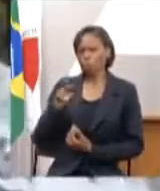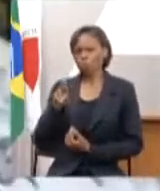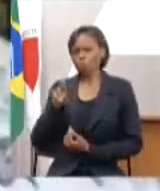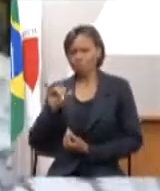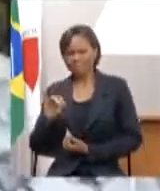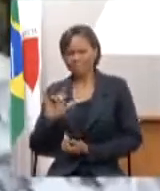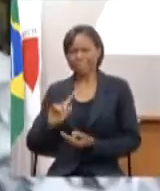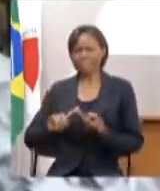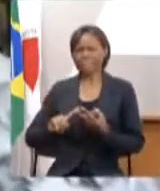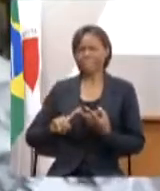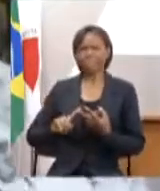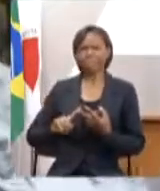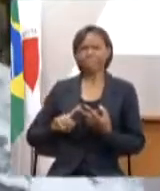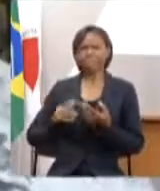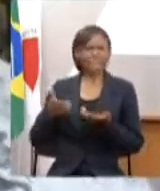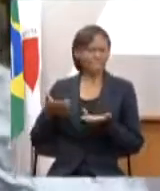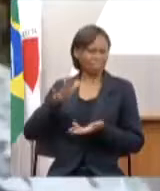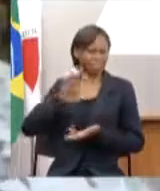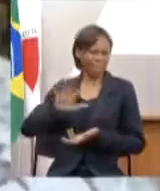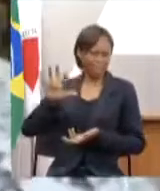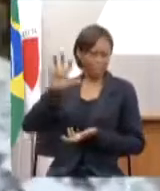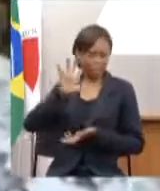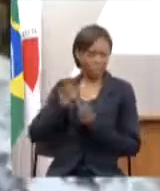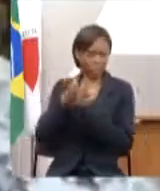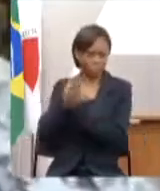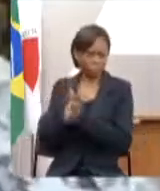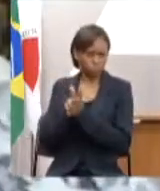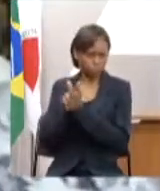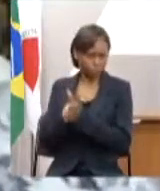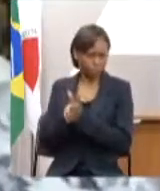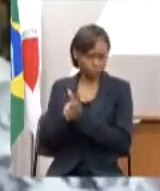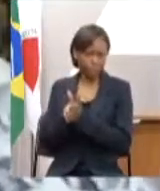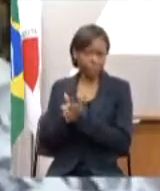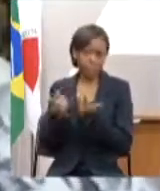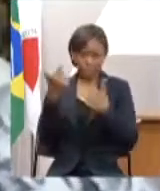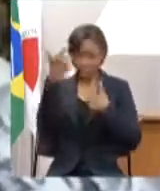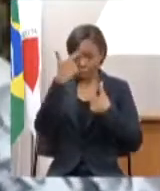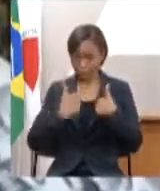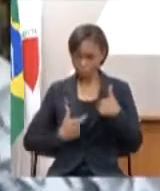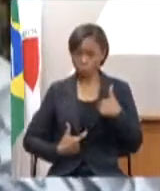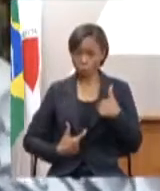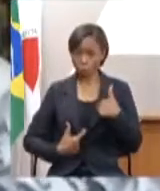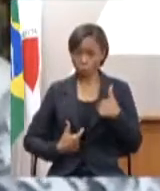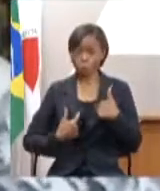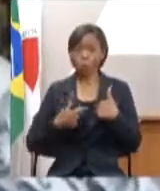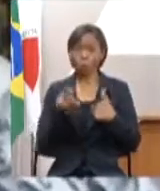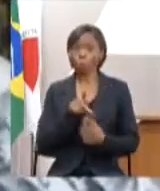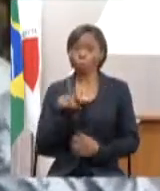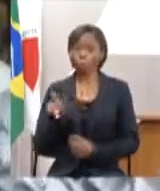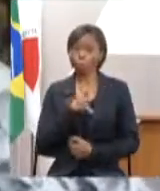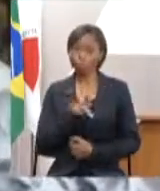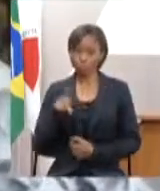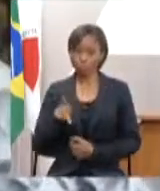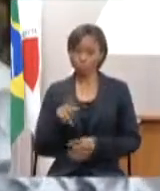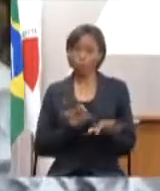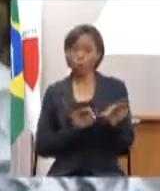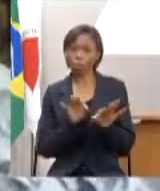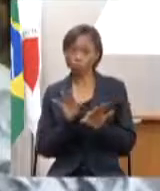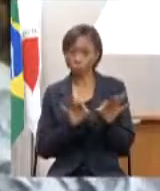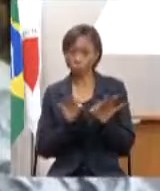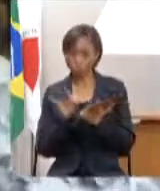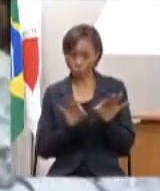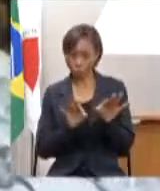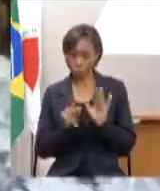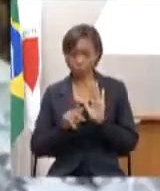Federal dos Vales Jekichu em Mucuri do qual eu estou como professor ligado aos projetos de extensão